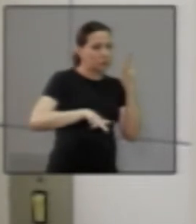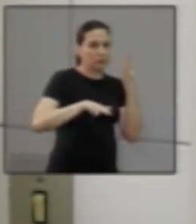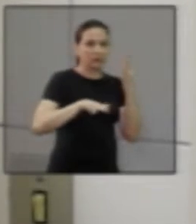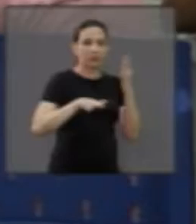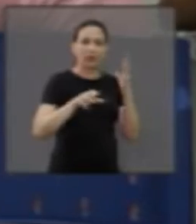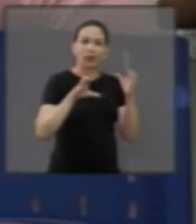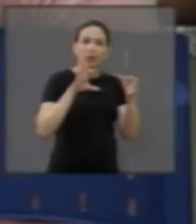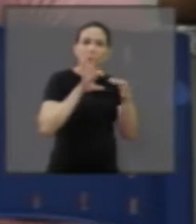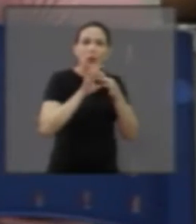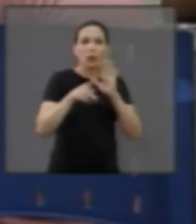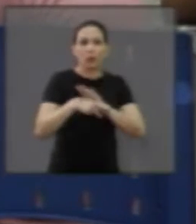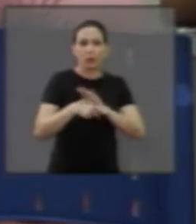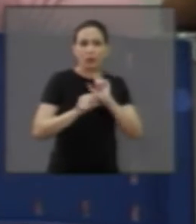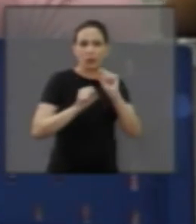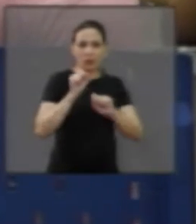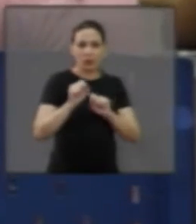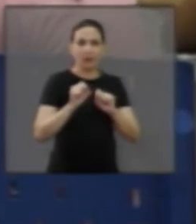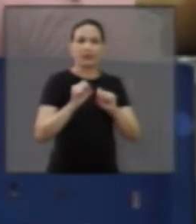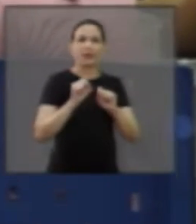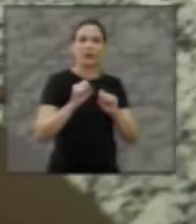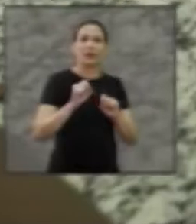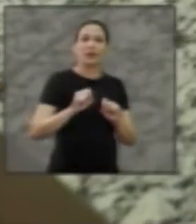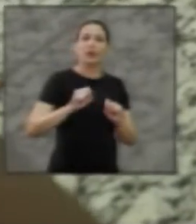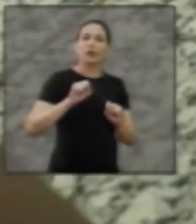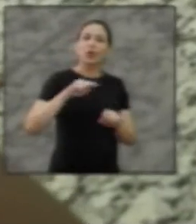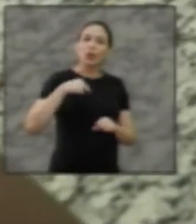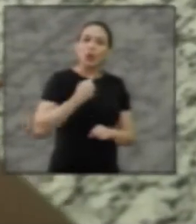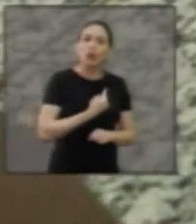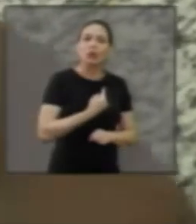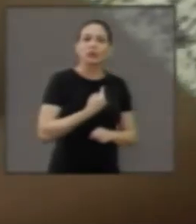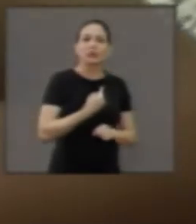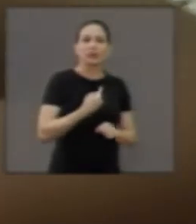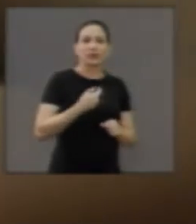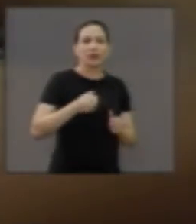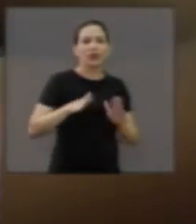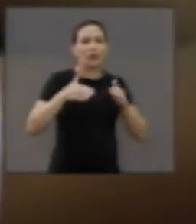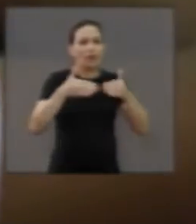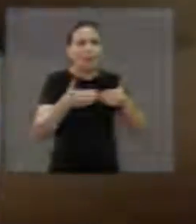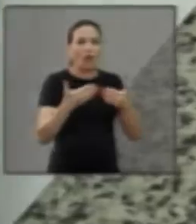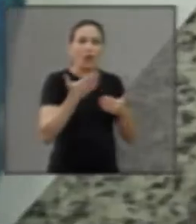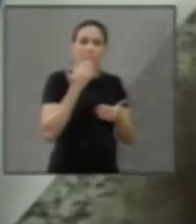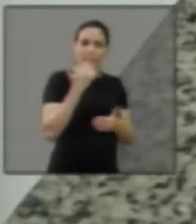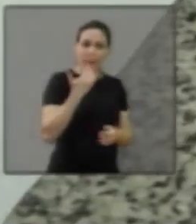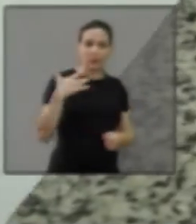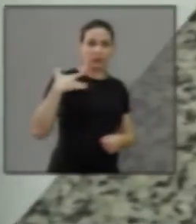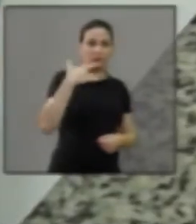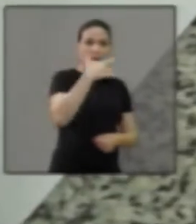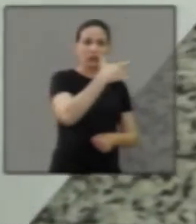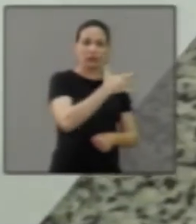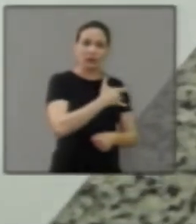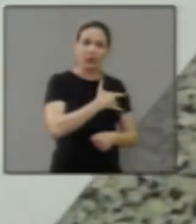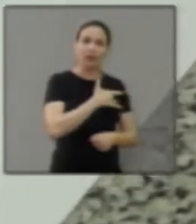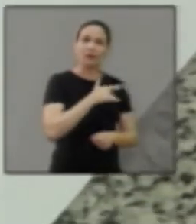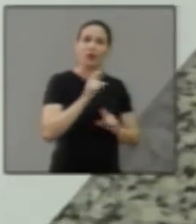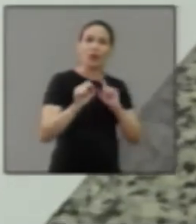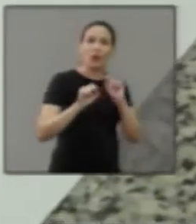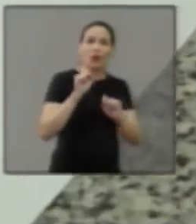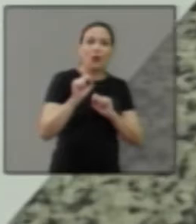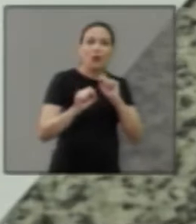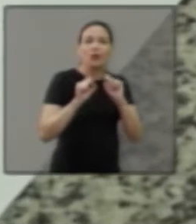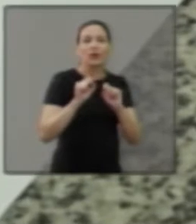meio grande, e a gente quer seguir adiante com o grupo. Como a gente está falando, batendo muito na tecla da alimentação saudável, né?